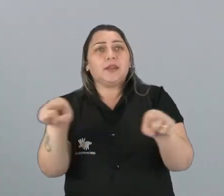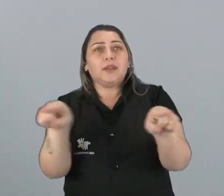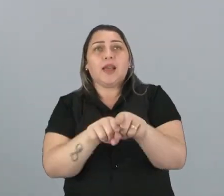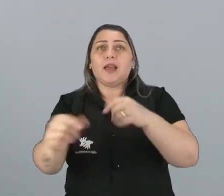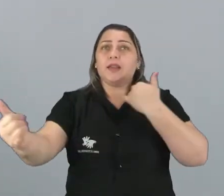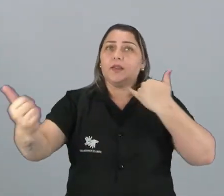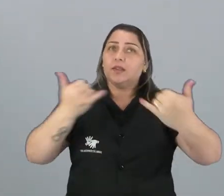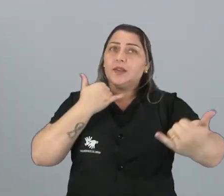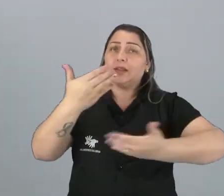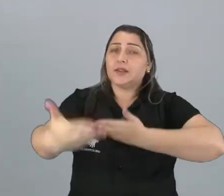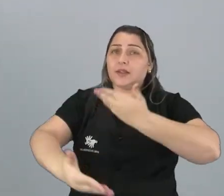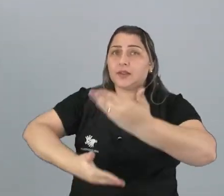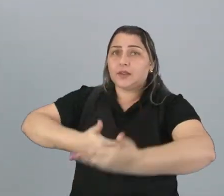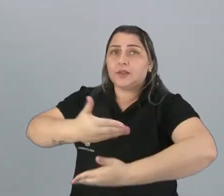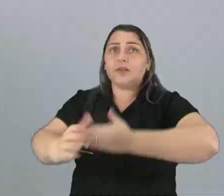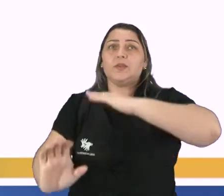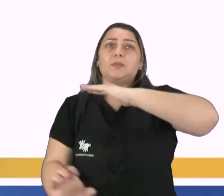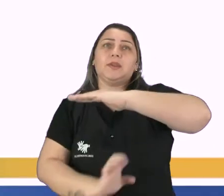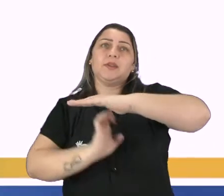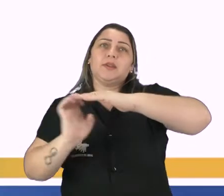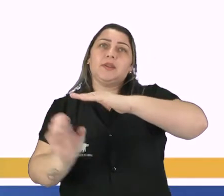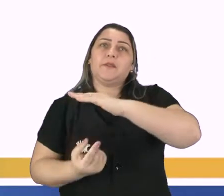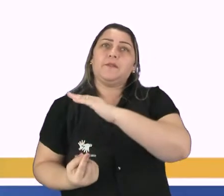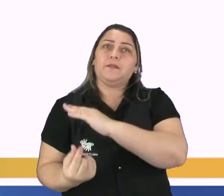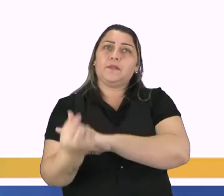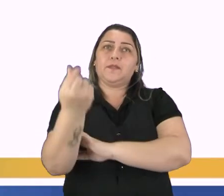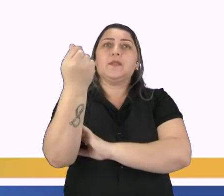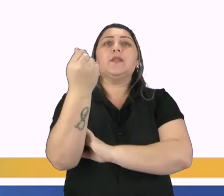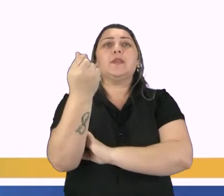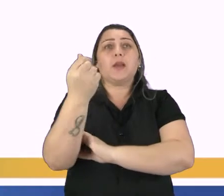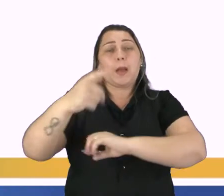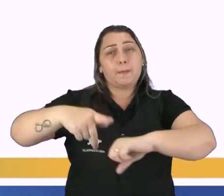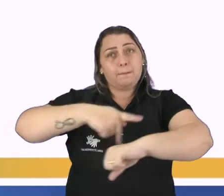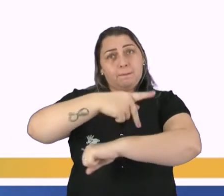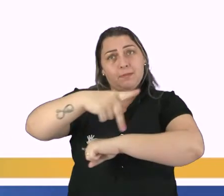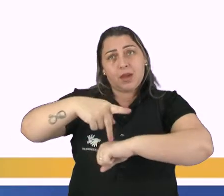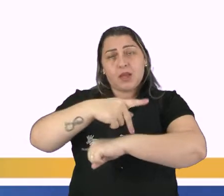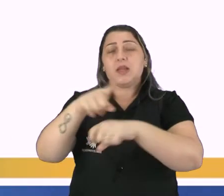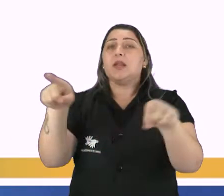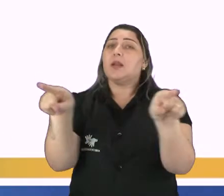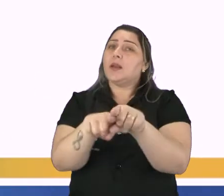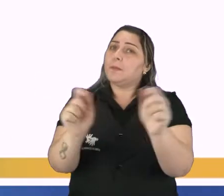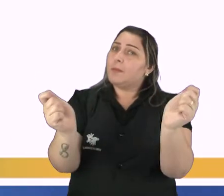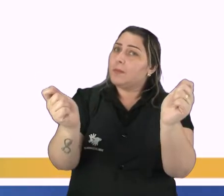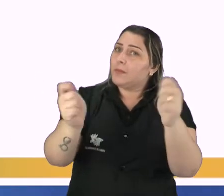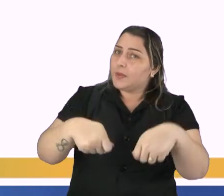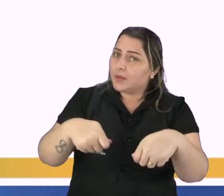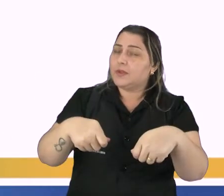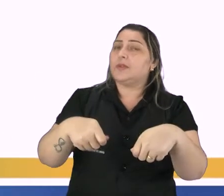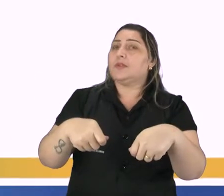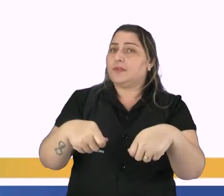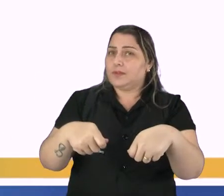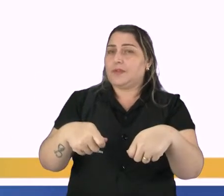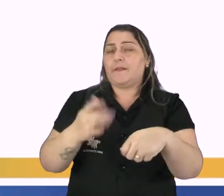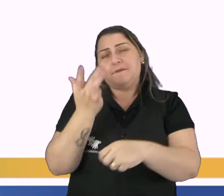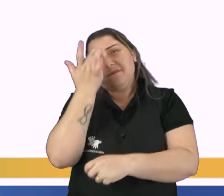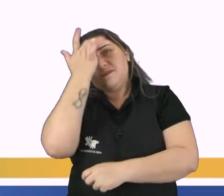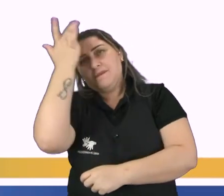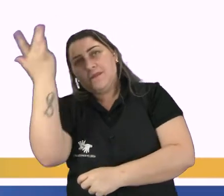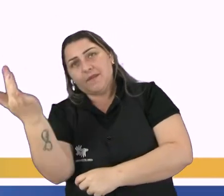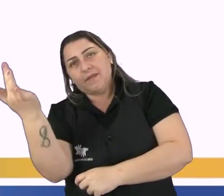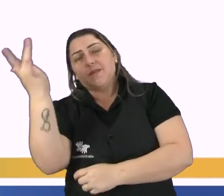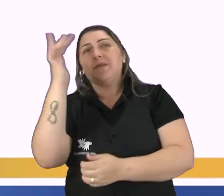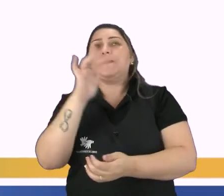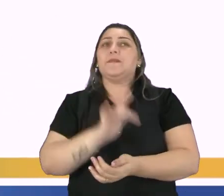informações, as relações comerciais entre países, que também é possível através dessa facilidade